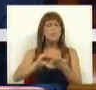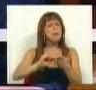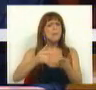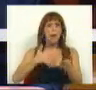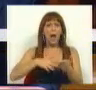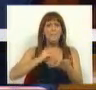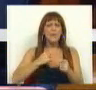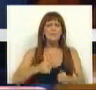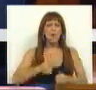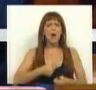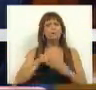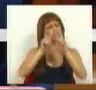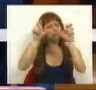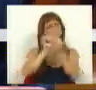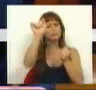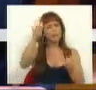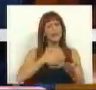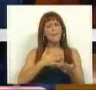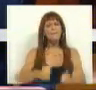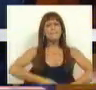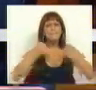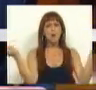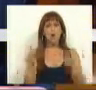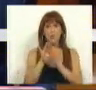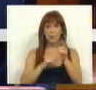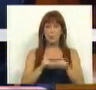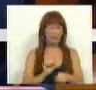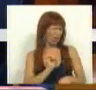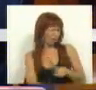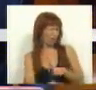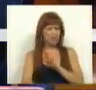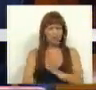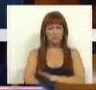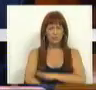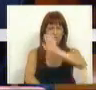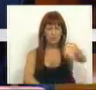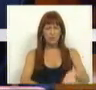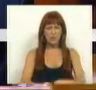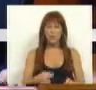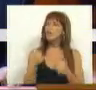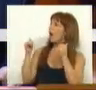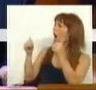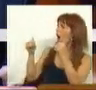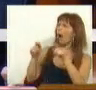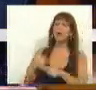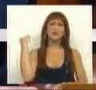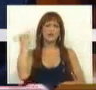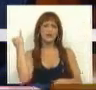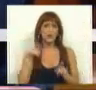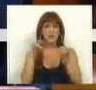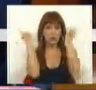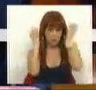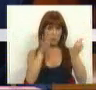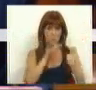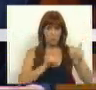para melhorar as suas qualificações, num programa tão odiado pela direita como elogiado pelas instituições